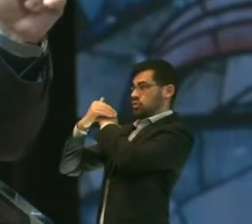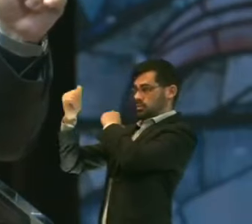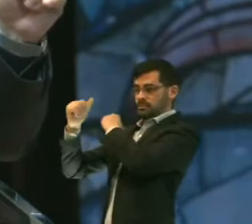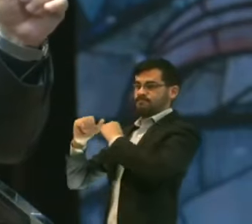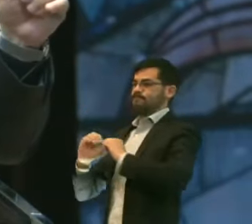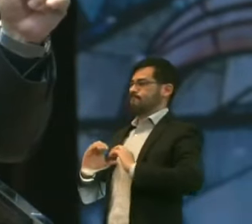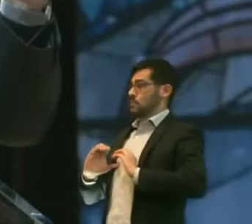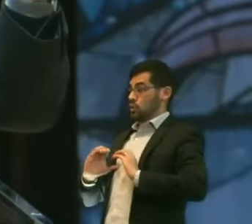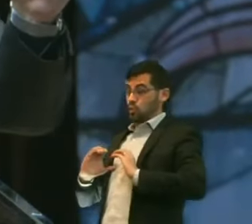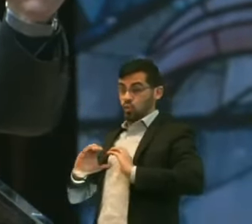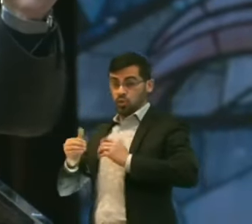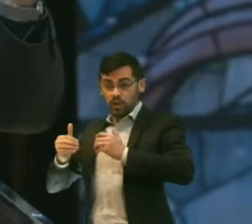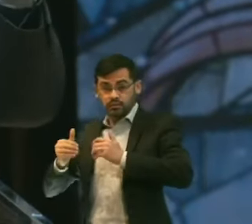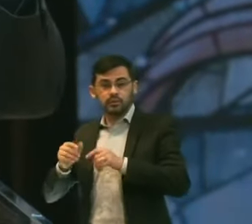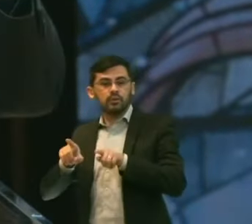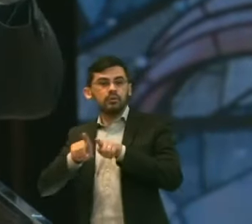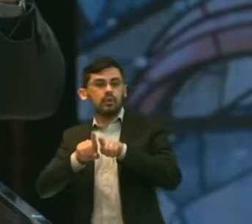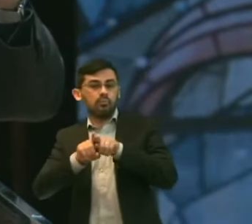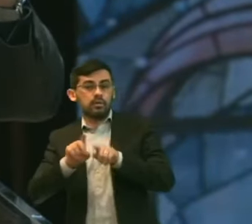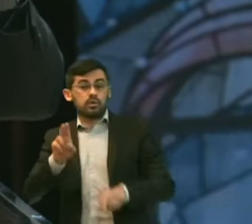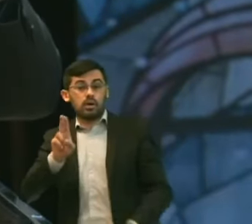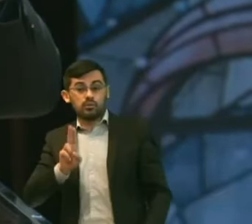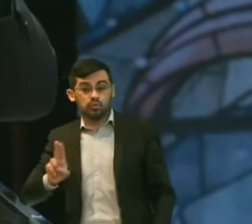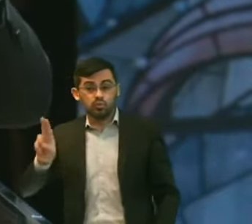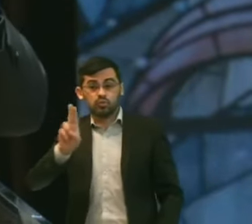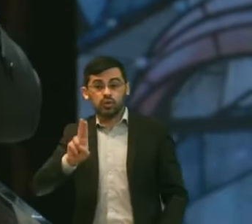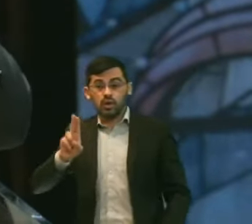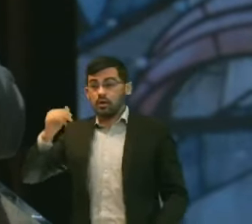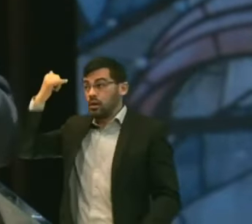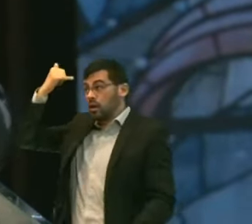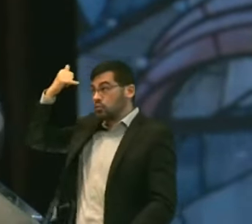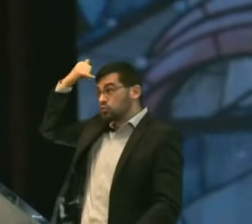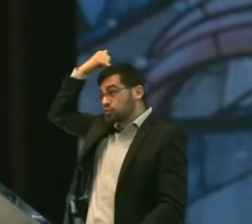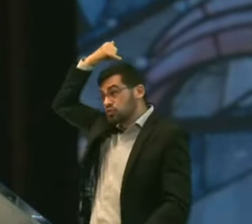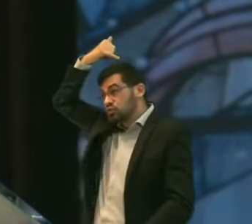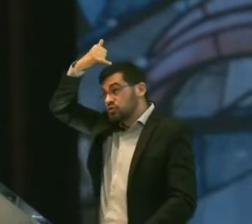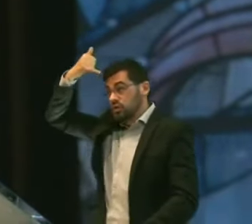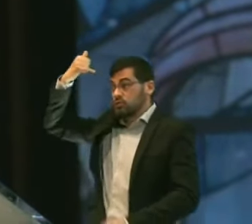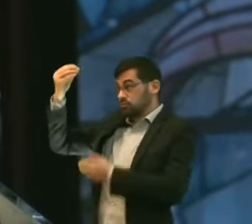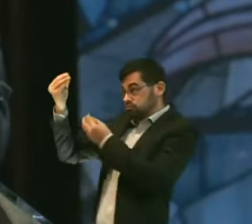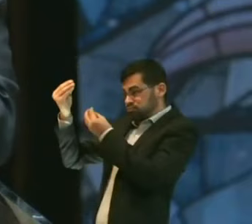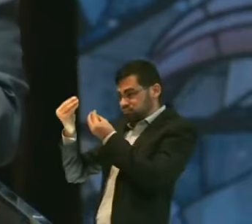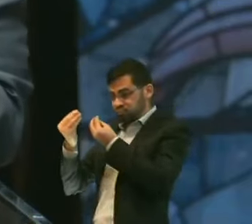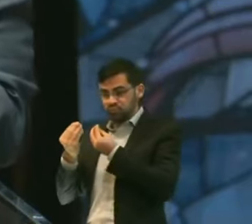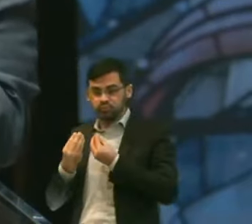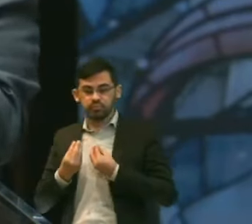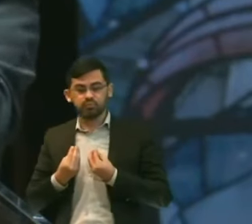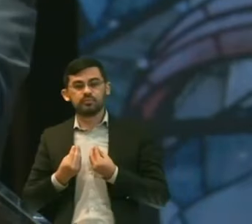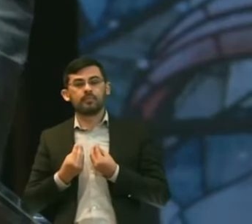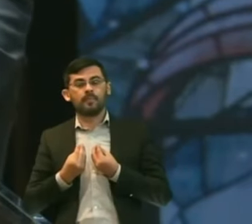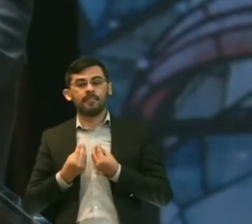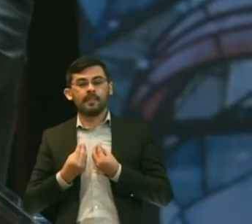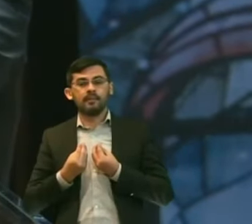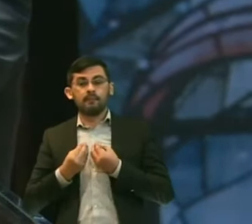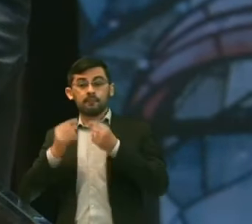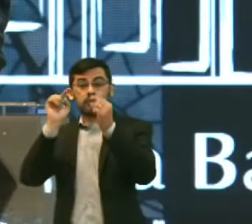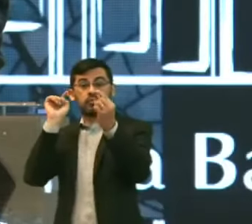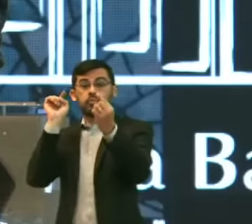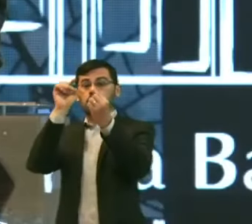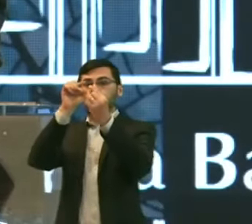Se dispõe A usar A unção Que Ele colocou Sobre a nossa vida Para o